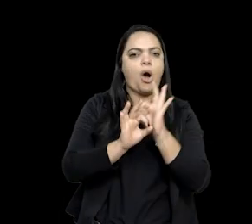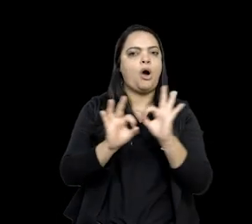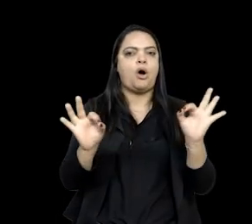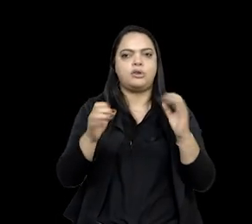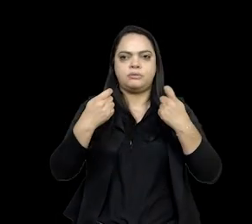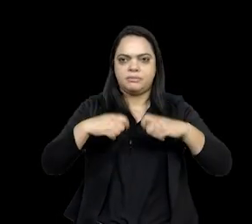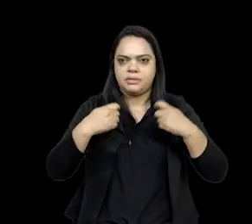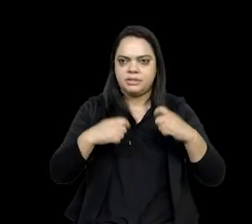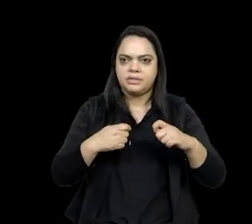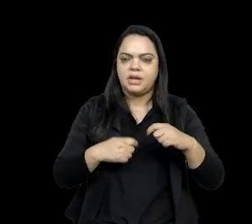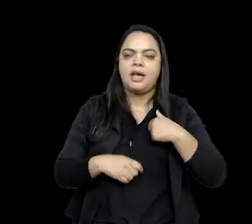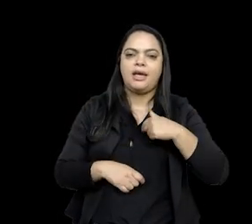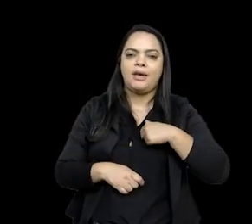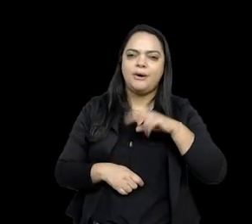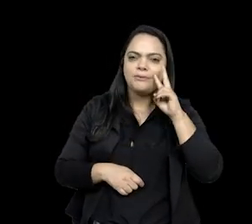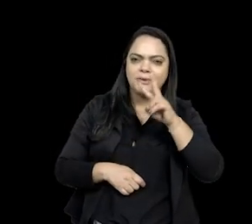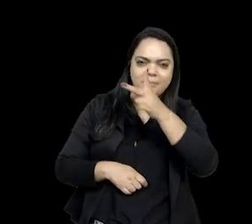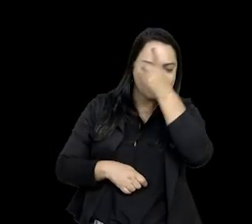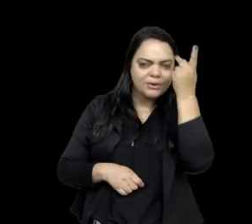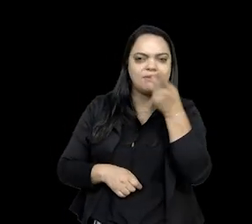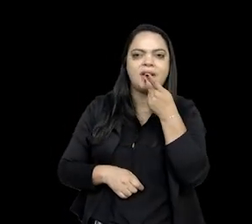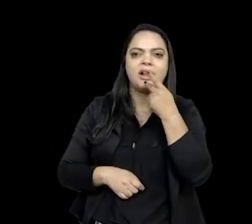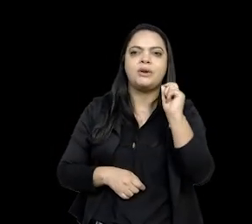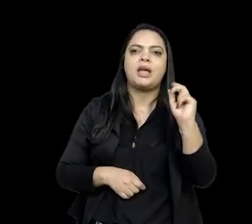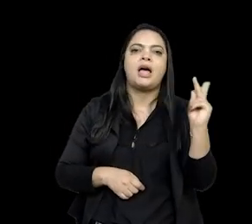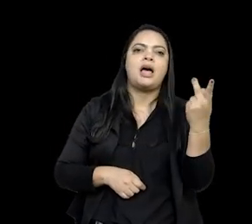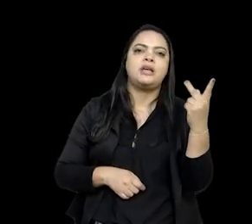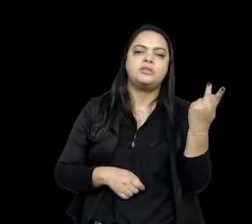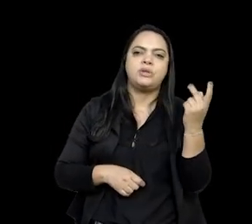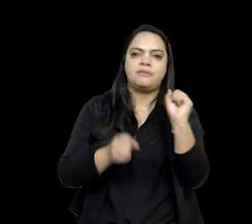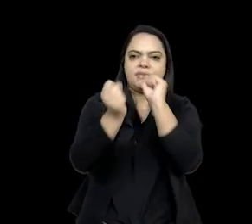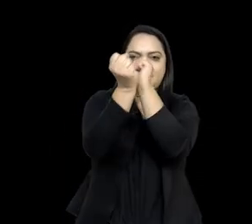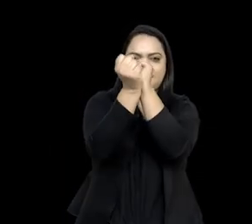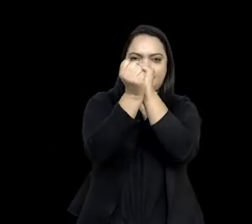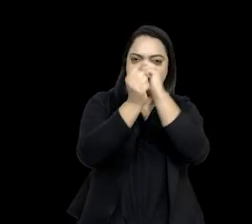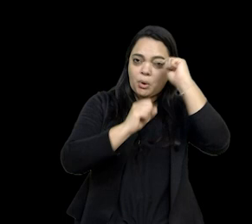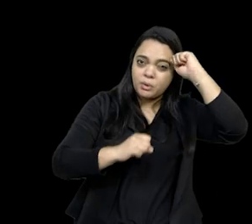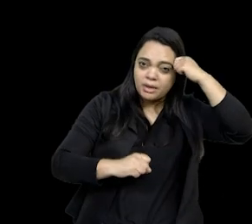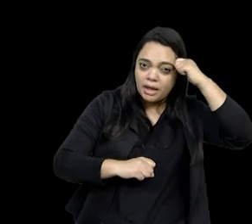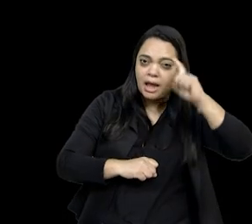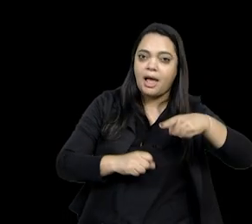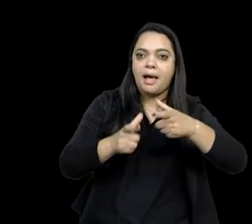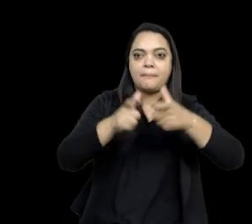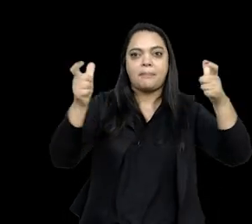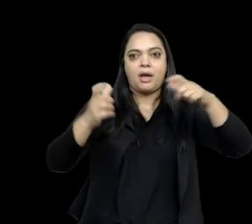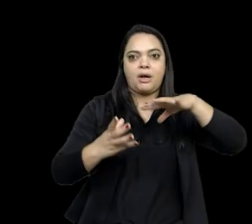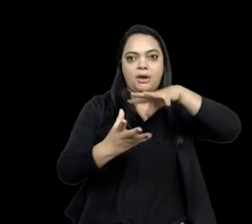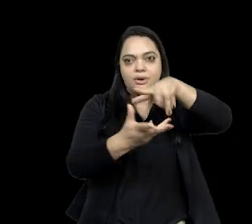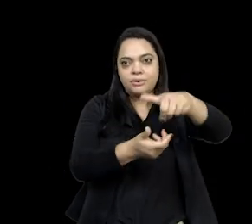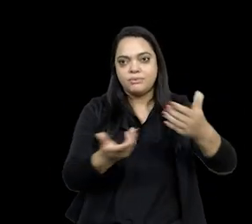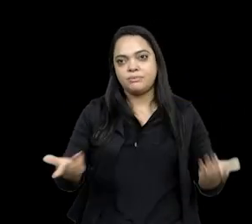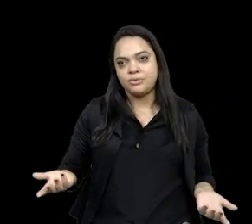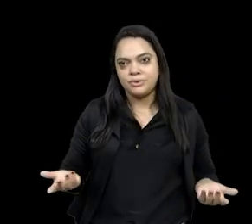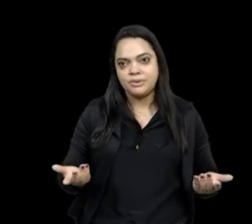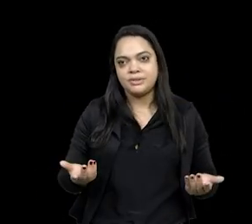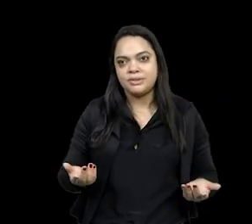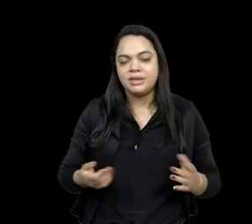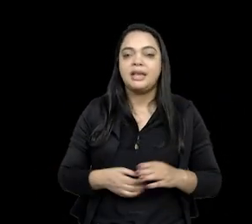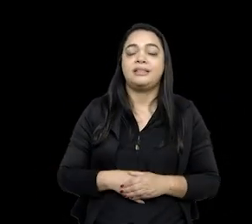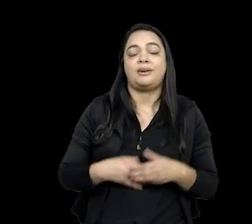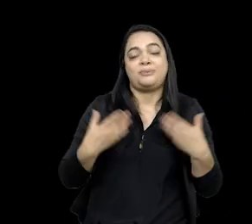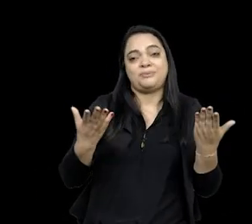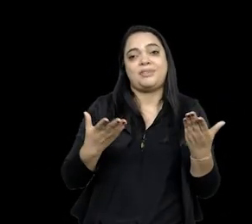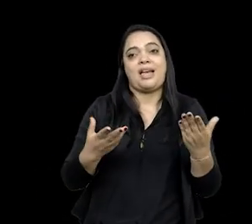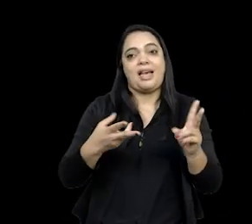alguém dizer que a historiografia da escravidão negra é a maior do mundo, então se ela é a maior do mundo, a da escravidão indígena é muito incipiente ainda, tem